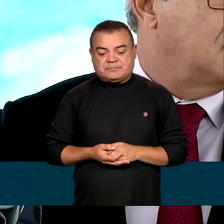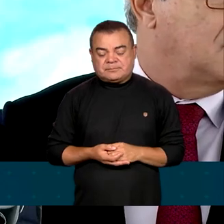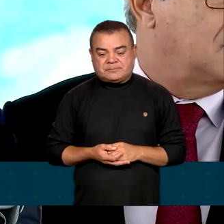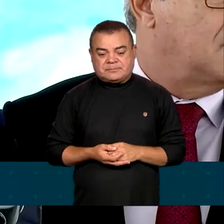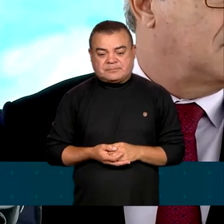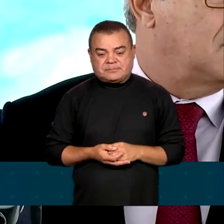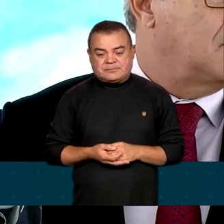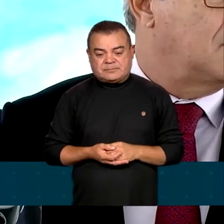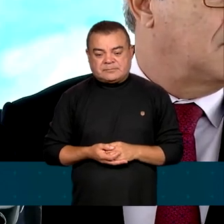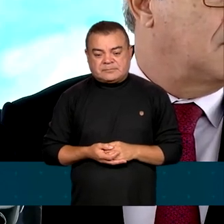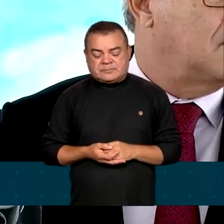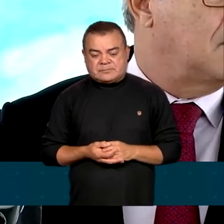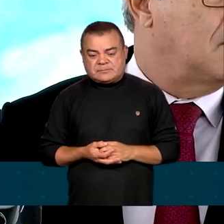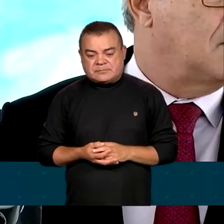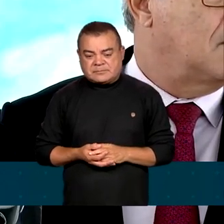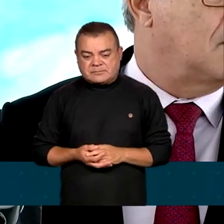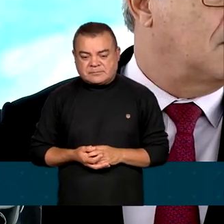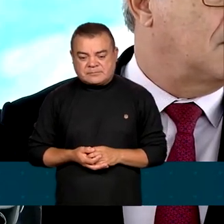Olha,